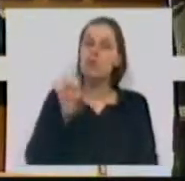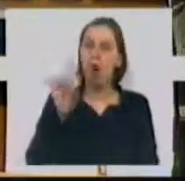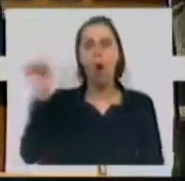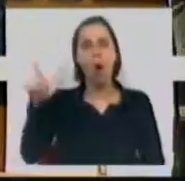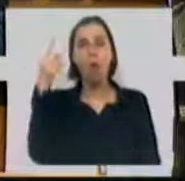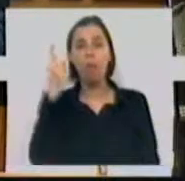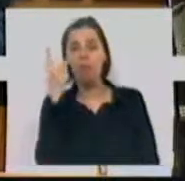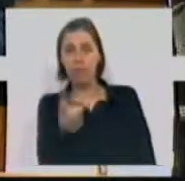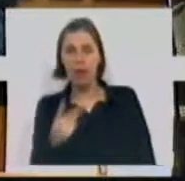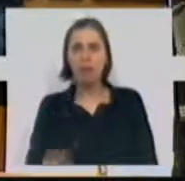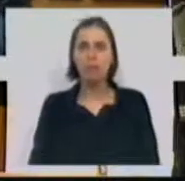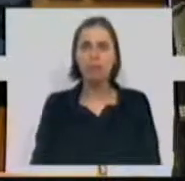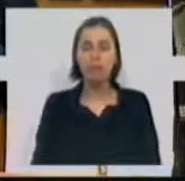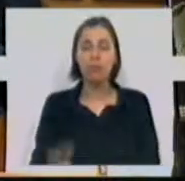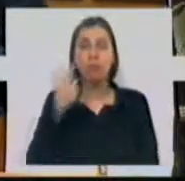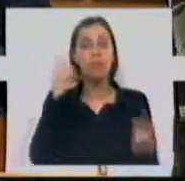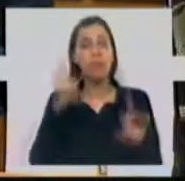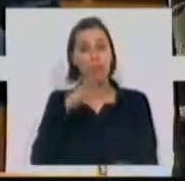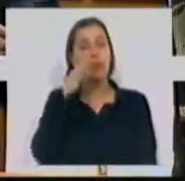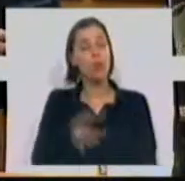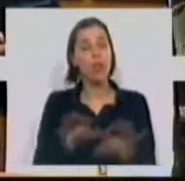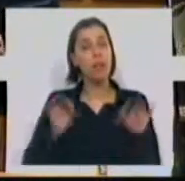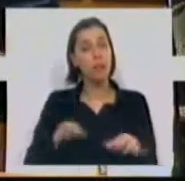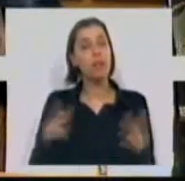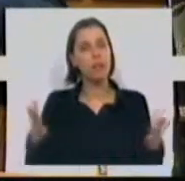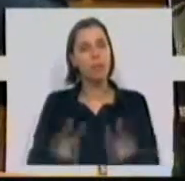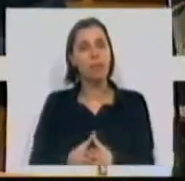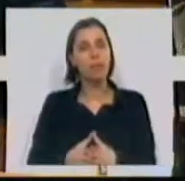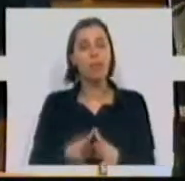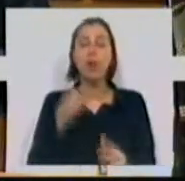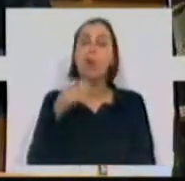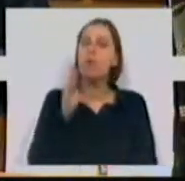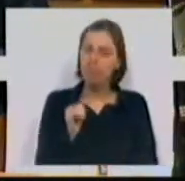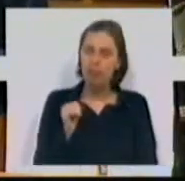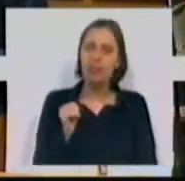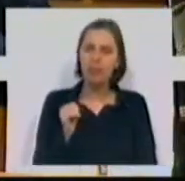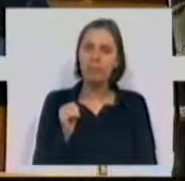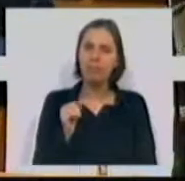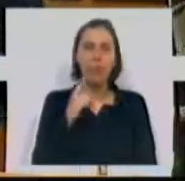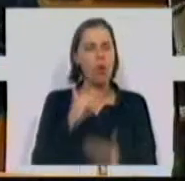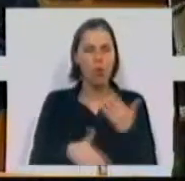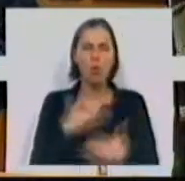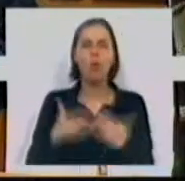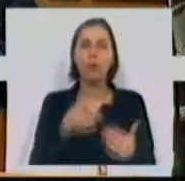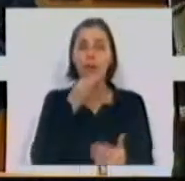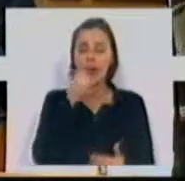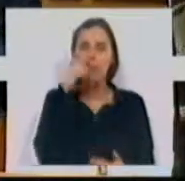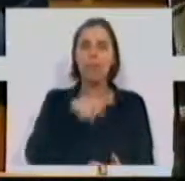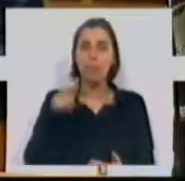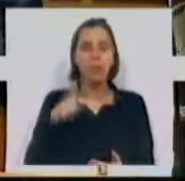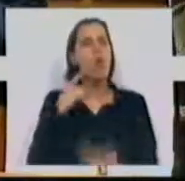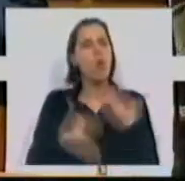deviam ver. Mais uma vez lhe digo, para terminar, que o Partido Socialista continuará a falar das pessoas.